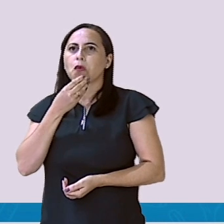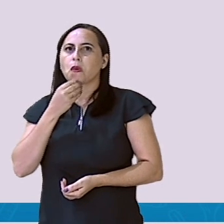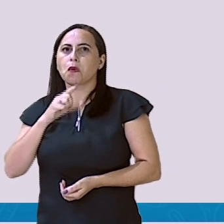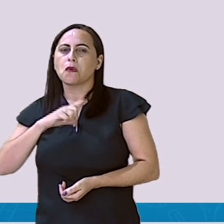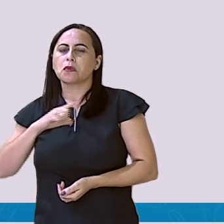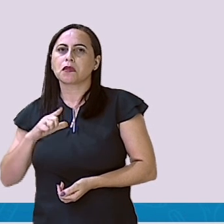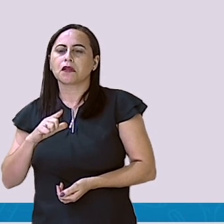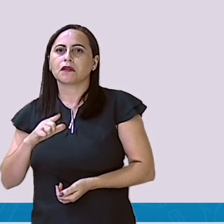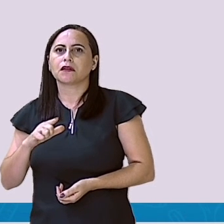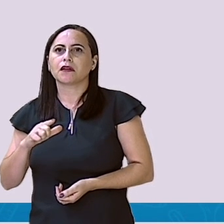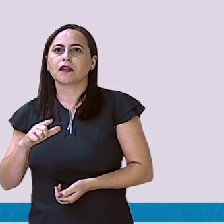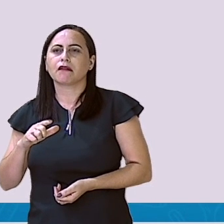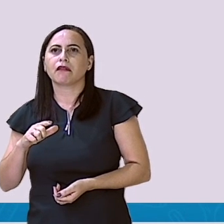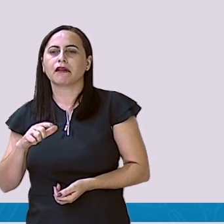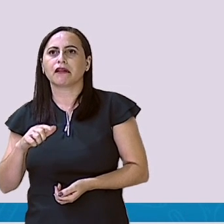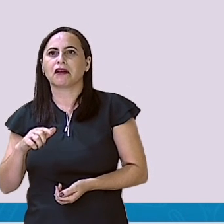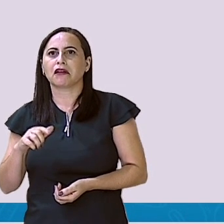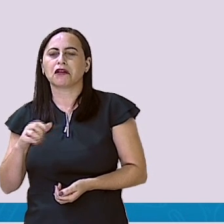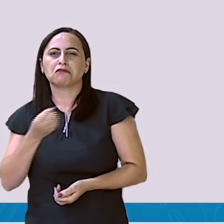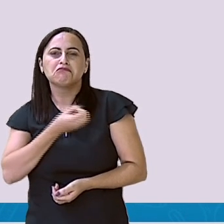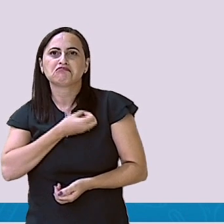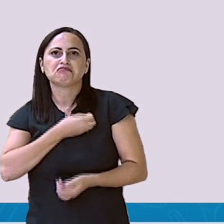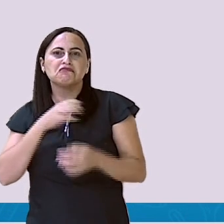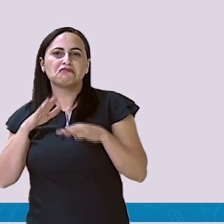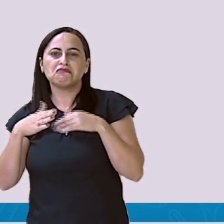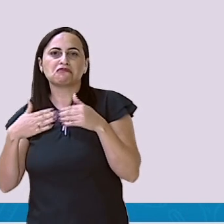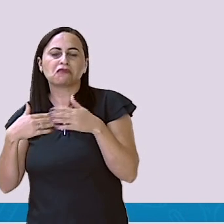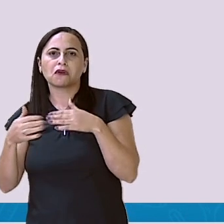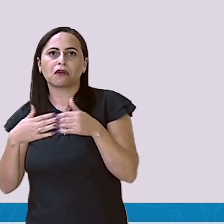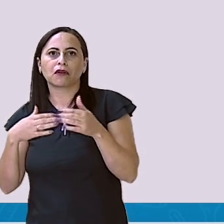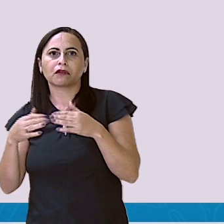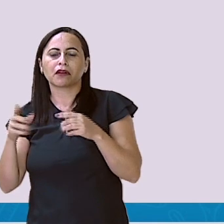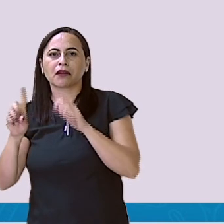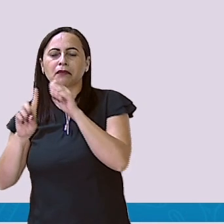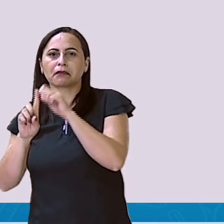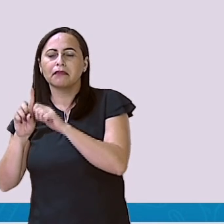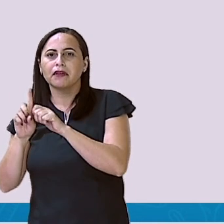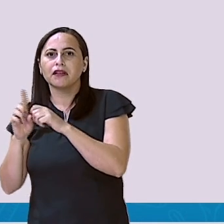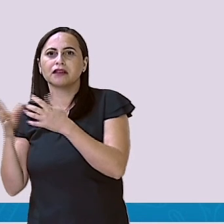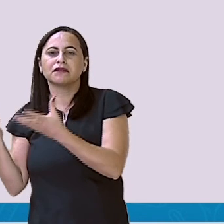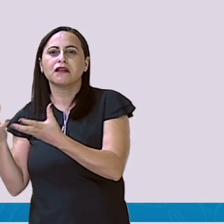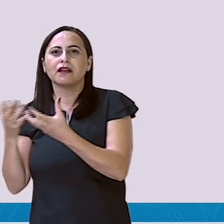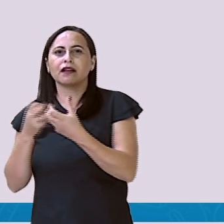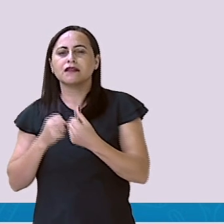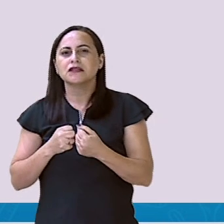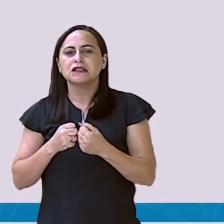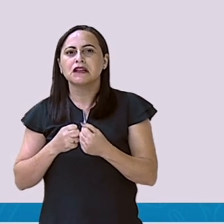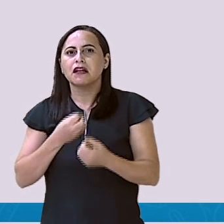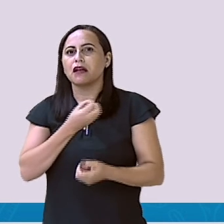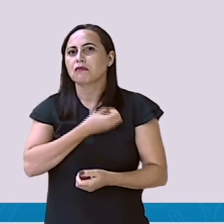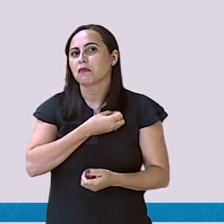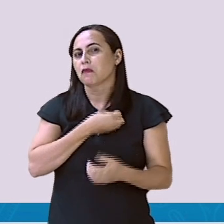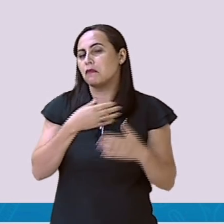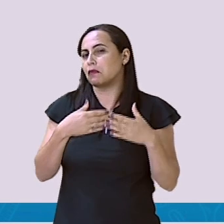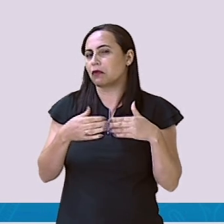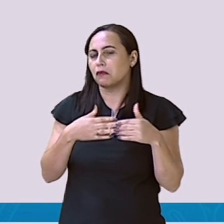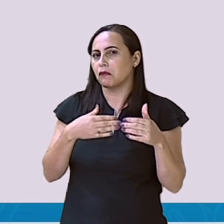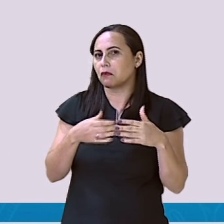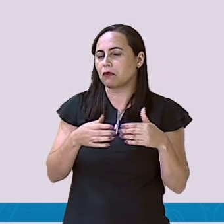X gastos ao mês e ele recebe tanto quanto